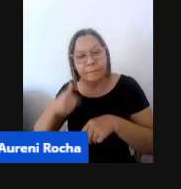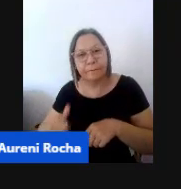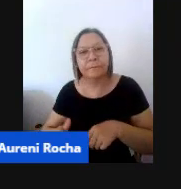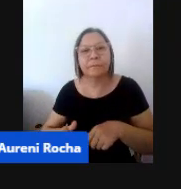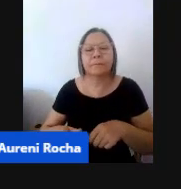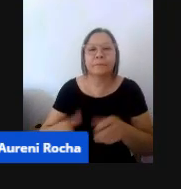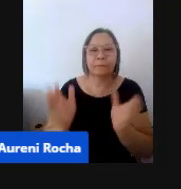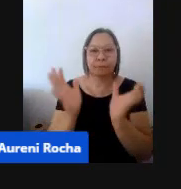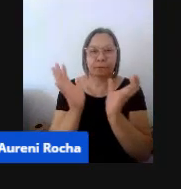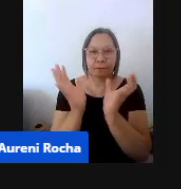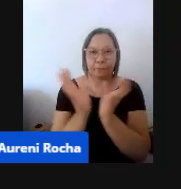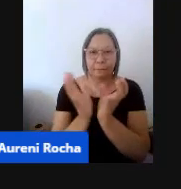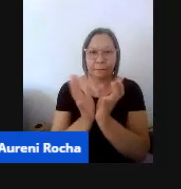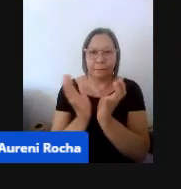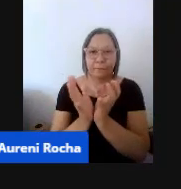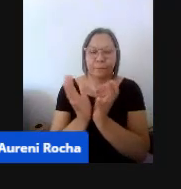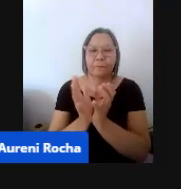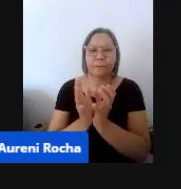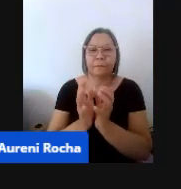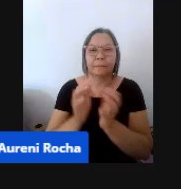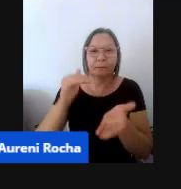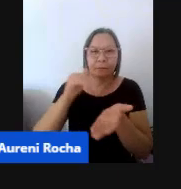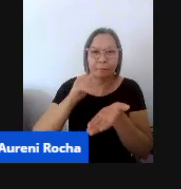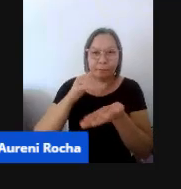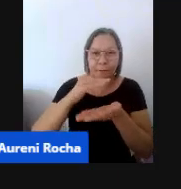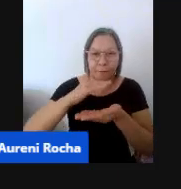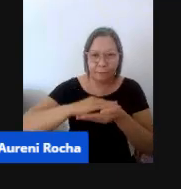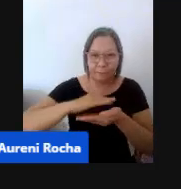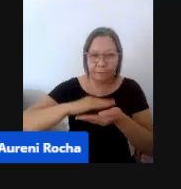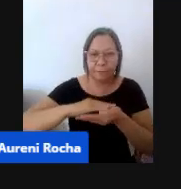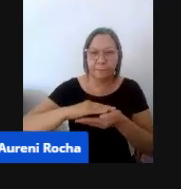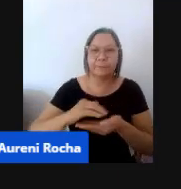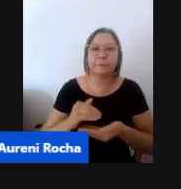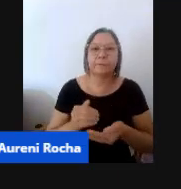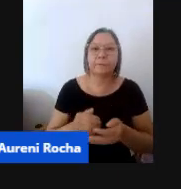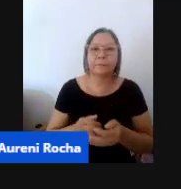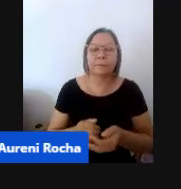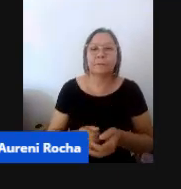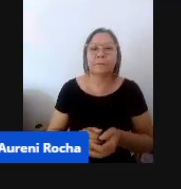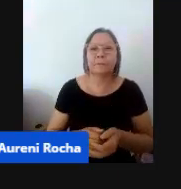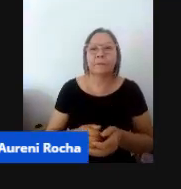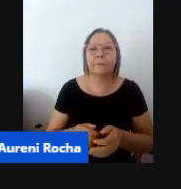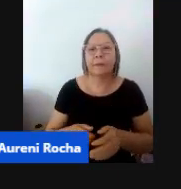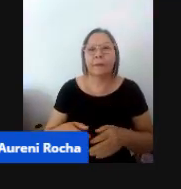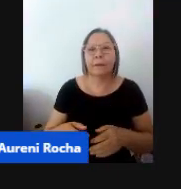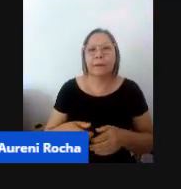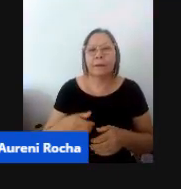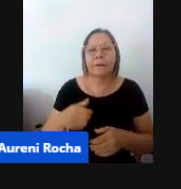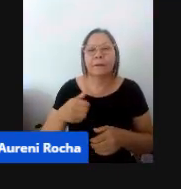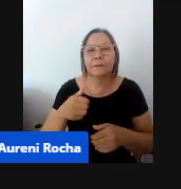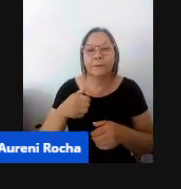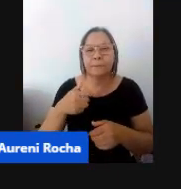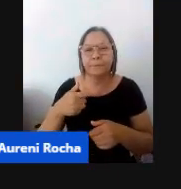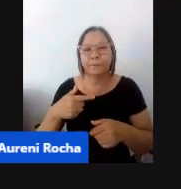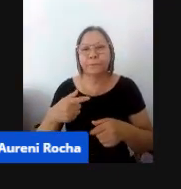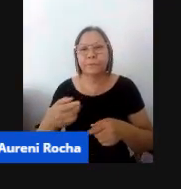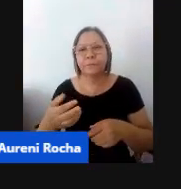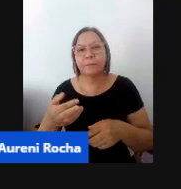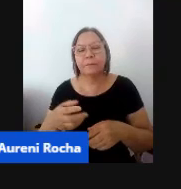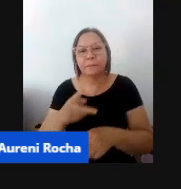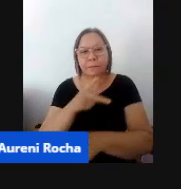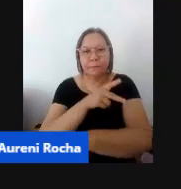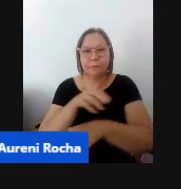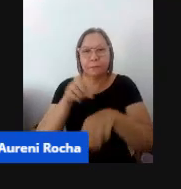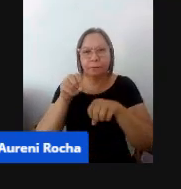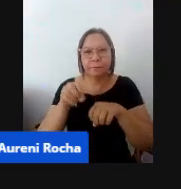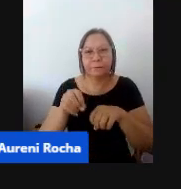Gerência de Educação Infantil da CEMED. O Reflexões Pedagógicas é um programa de formação continuada da Secretaria de Educação de Campo